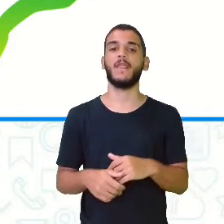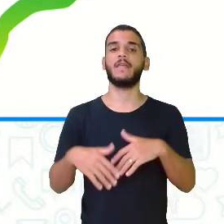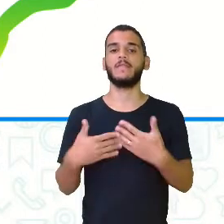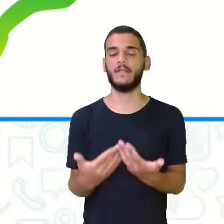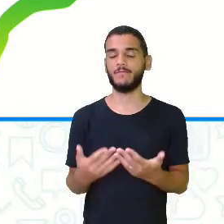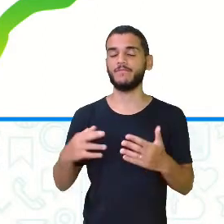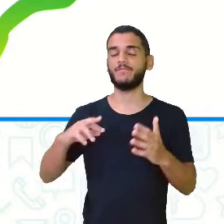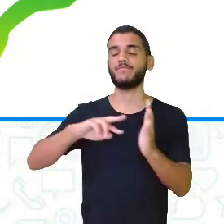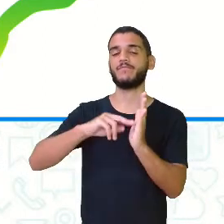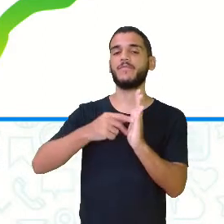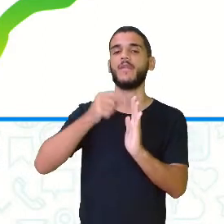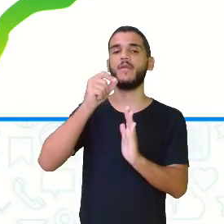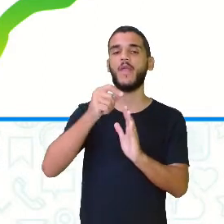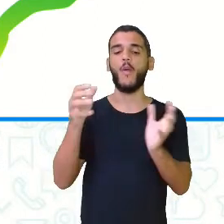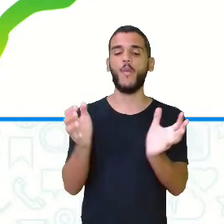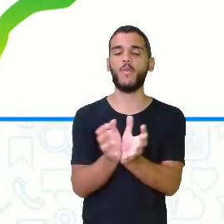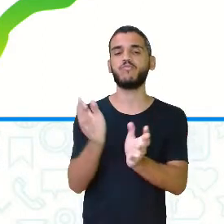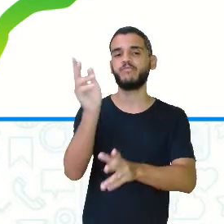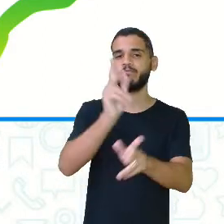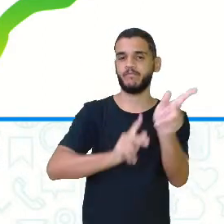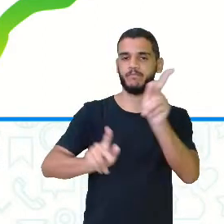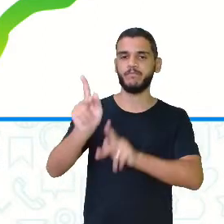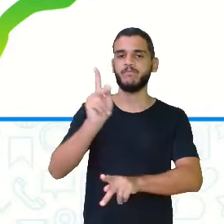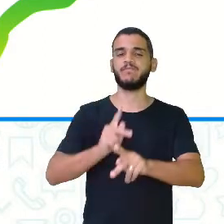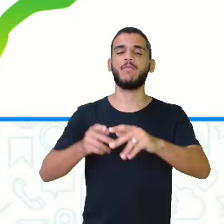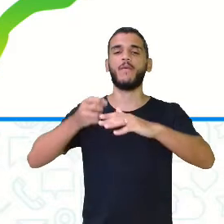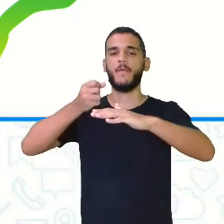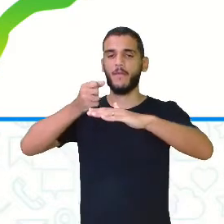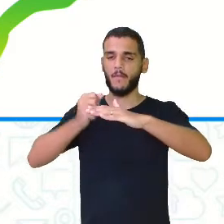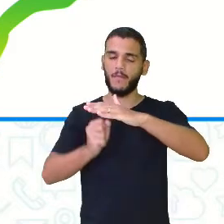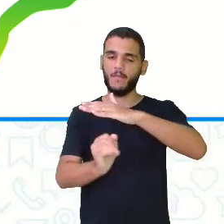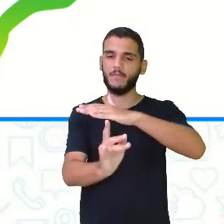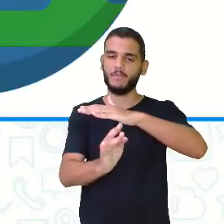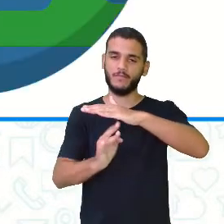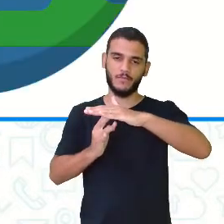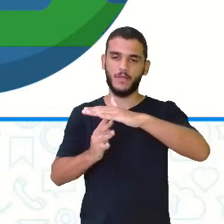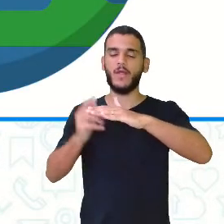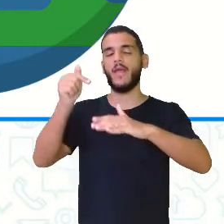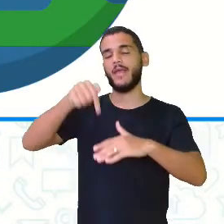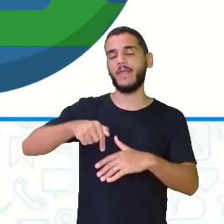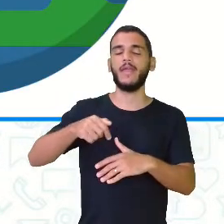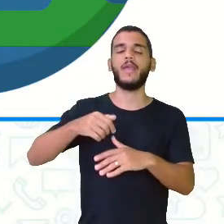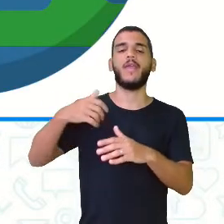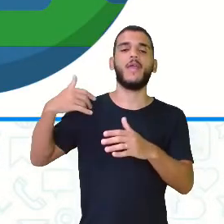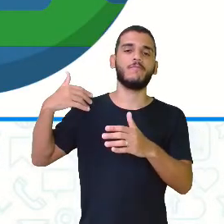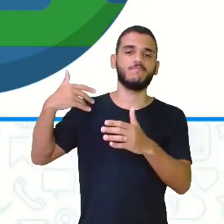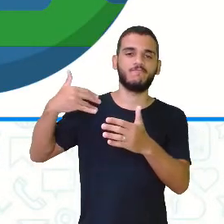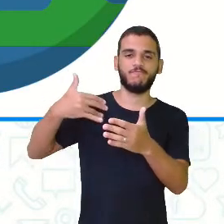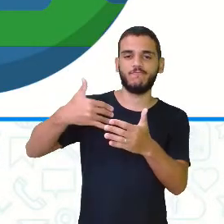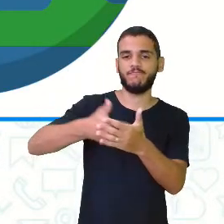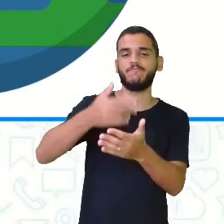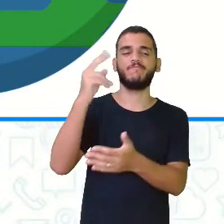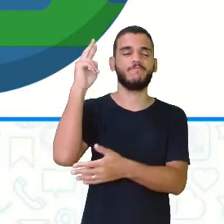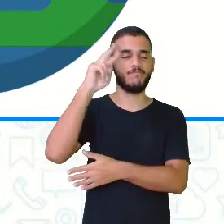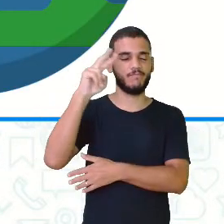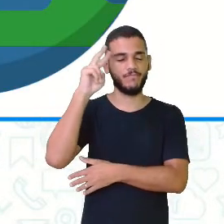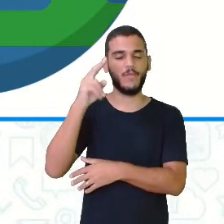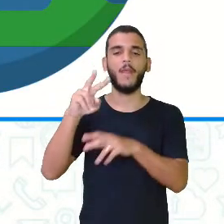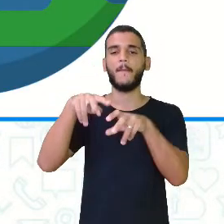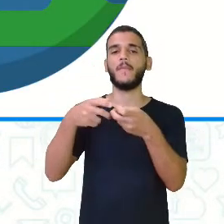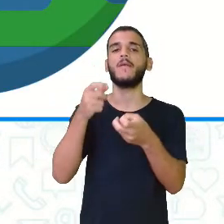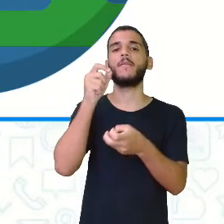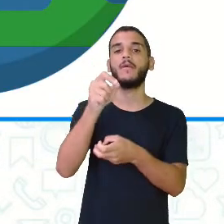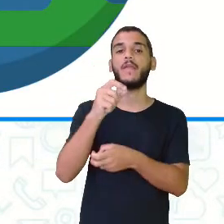ao conjunto de povos que imigraram para o Brasil ao longo da sua história. E a gente vai ver o quê? Que a imigração